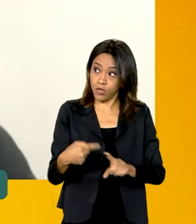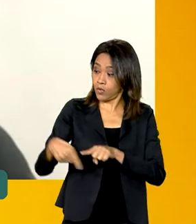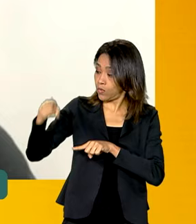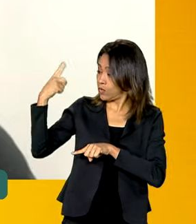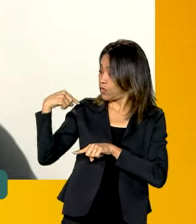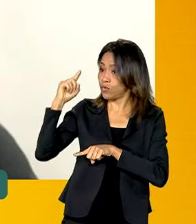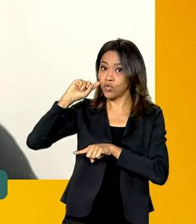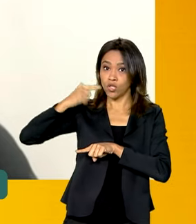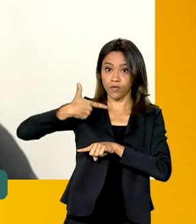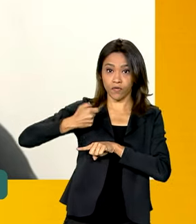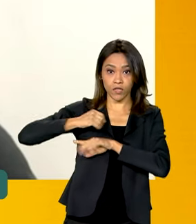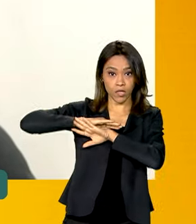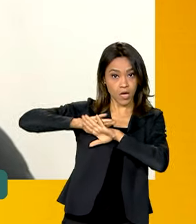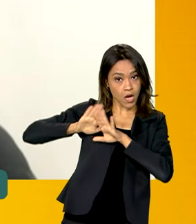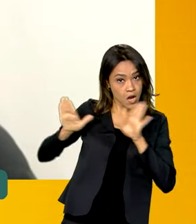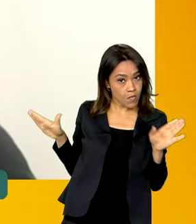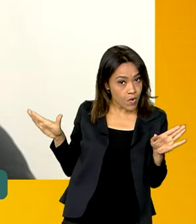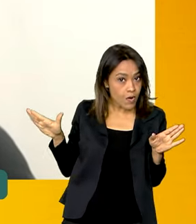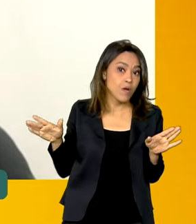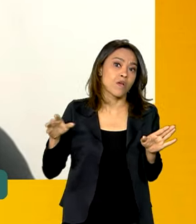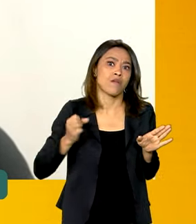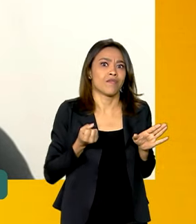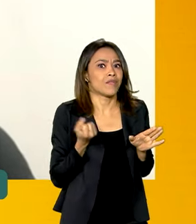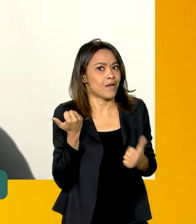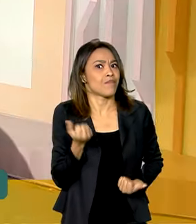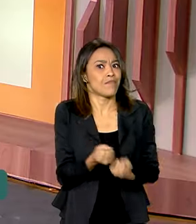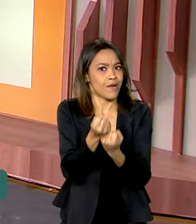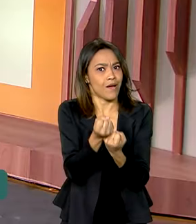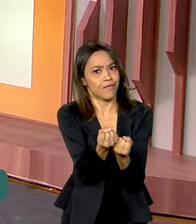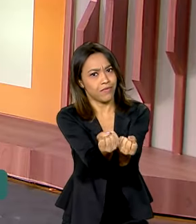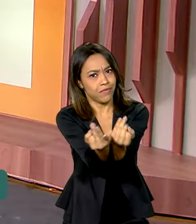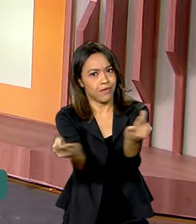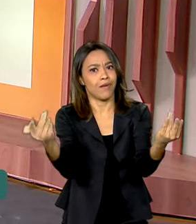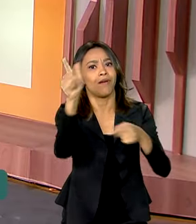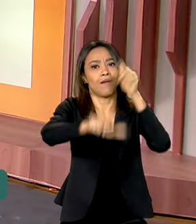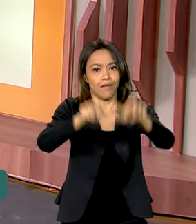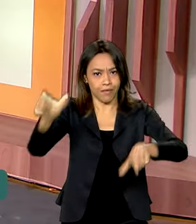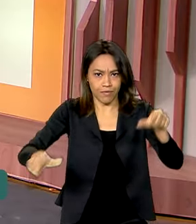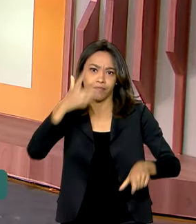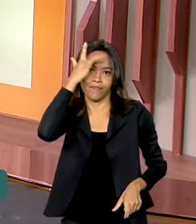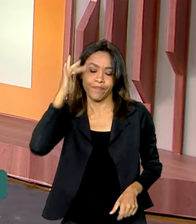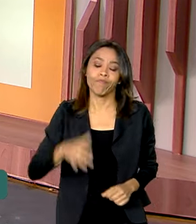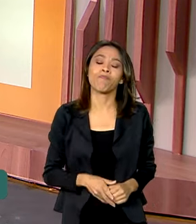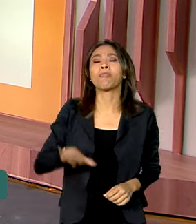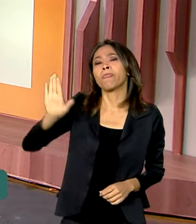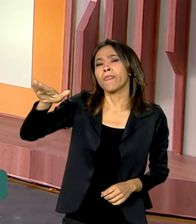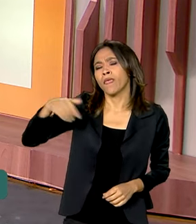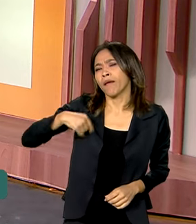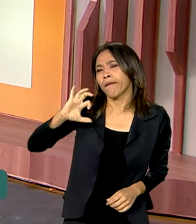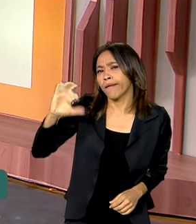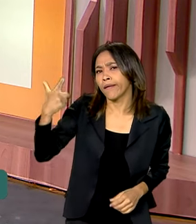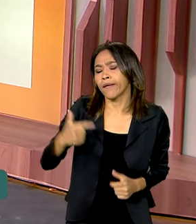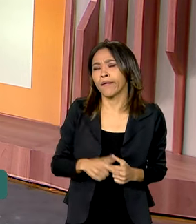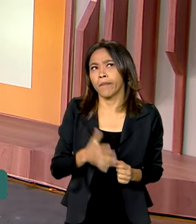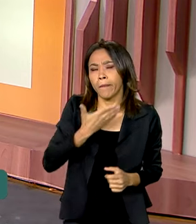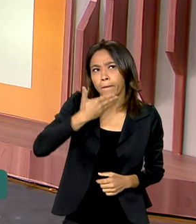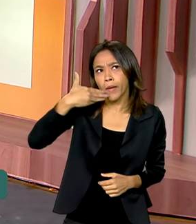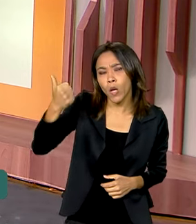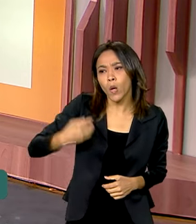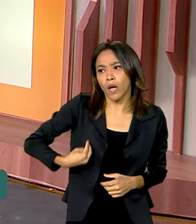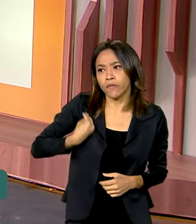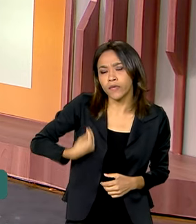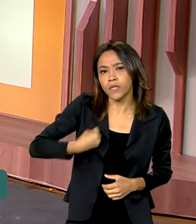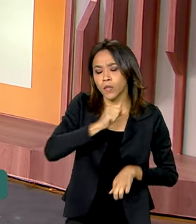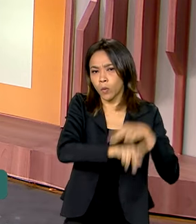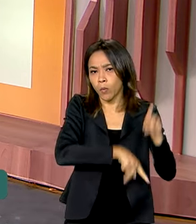essa satisfação por ter beneficiado milhões de brasileiros. Diretor, é óbvio que, além de melhorar a vida dos brasileiros,